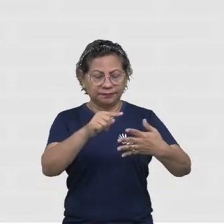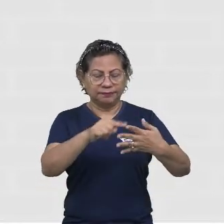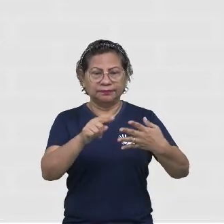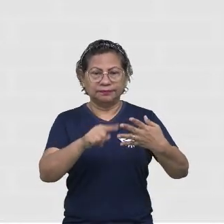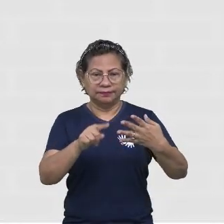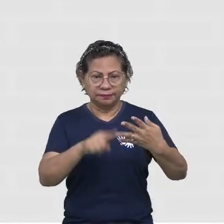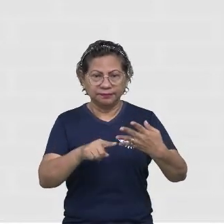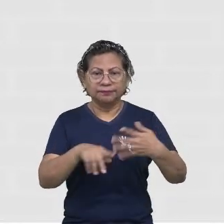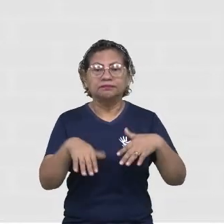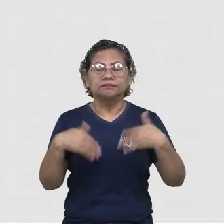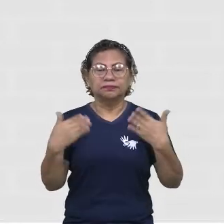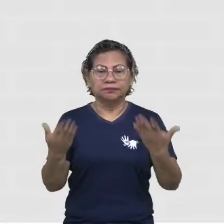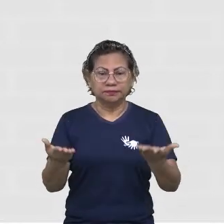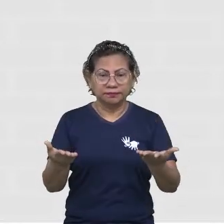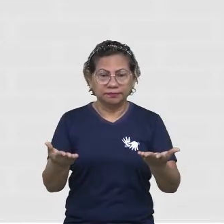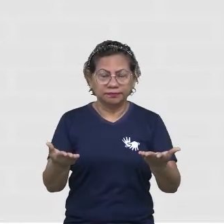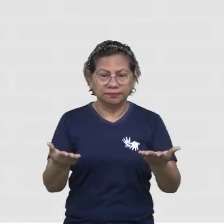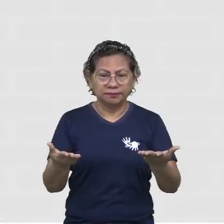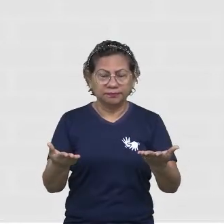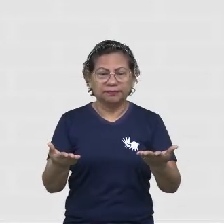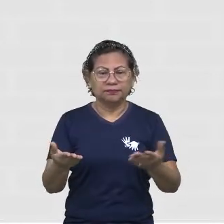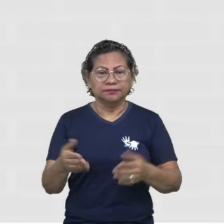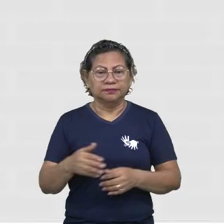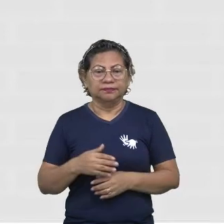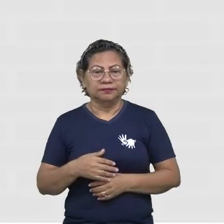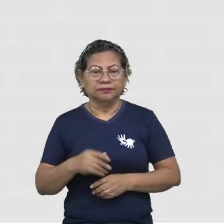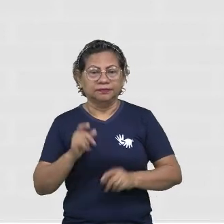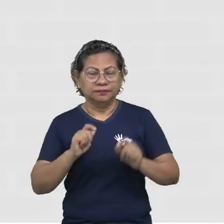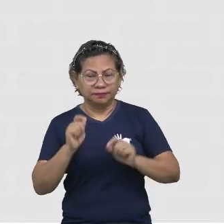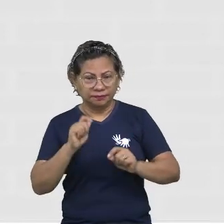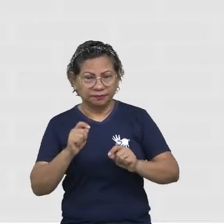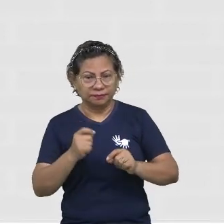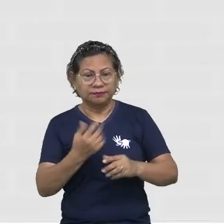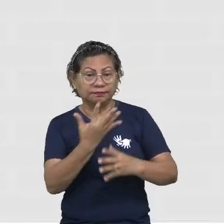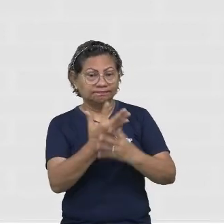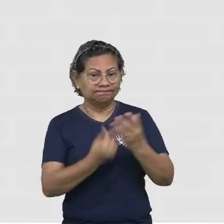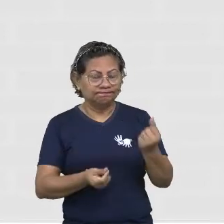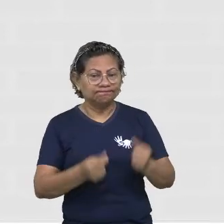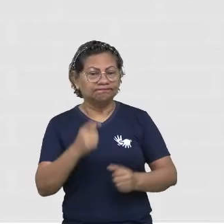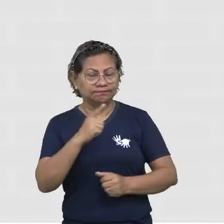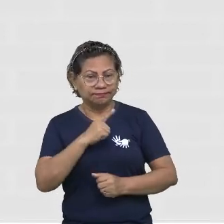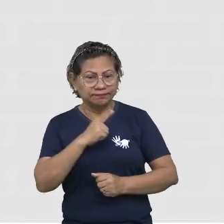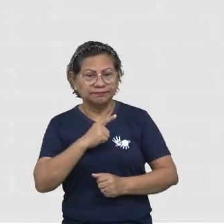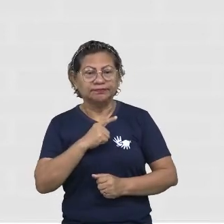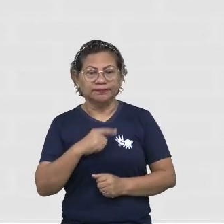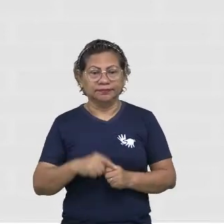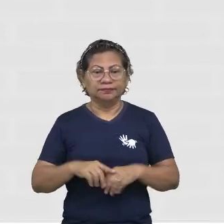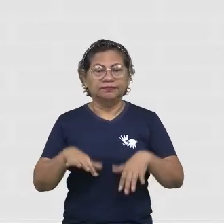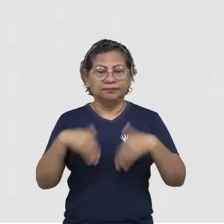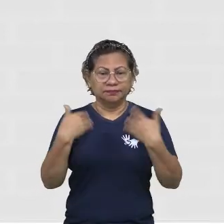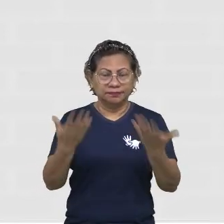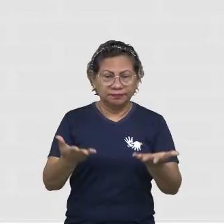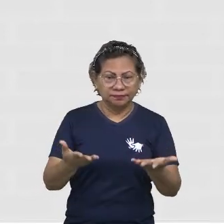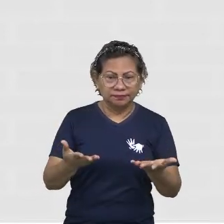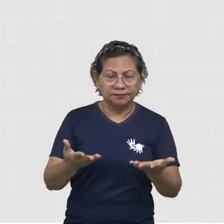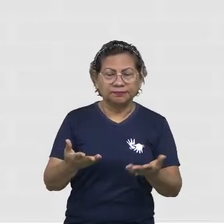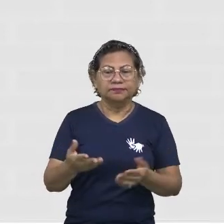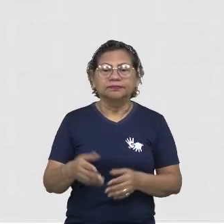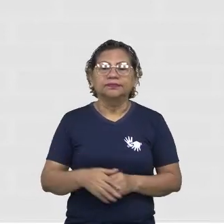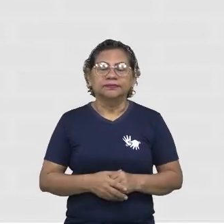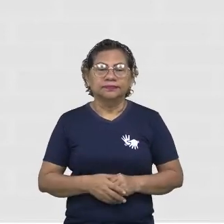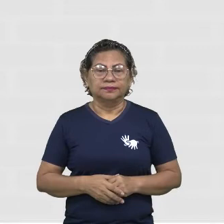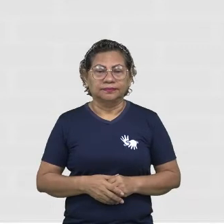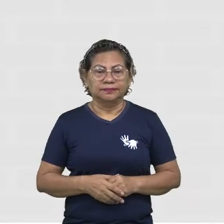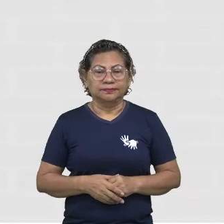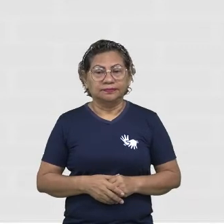Qual a minha missão? Qual o meu propósito? O que eu faço que me deixa verdadeiramente feliz? Temos